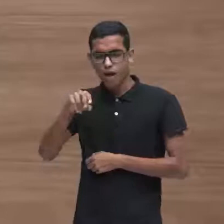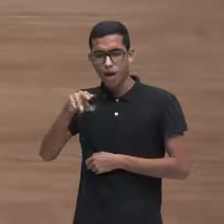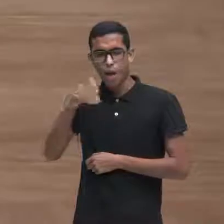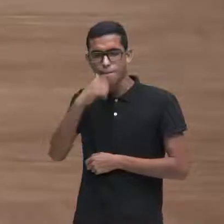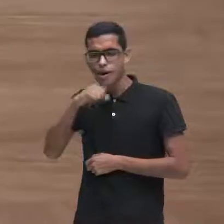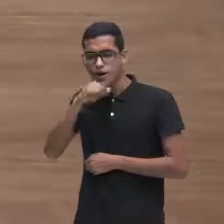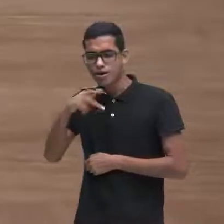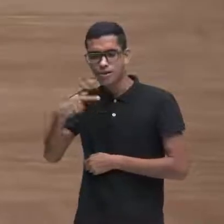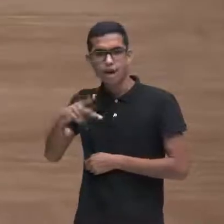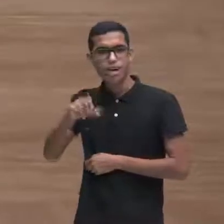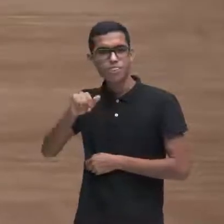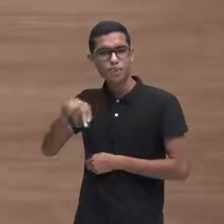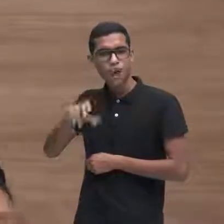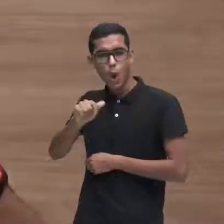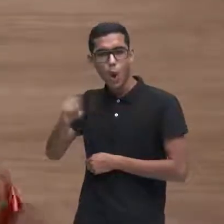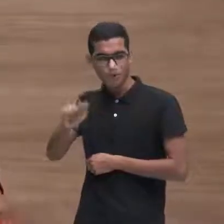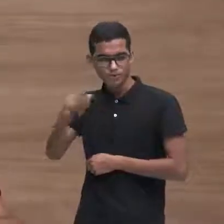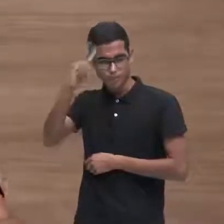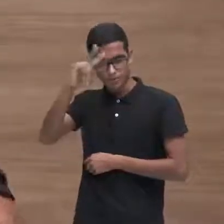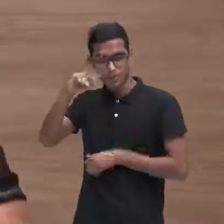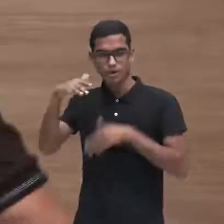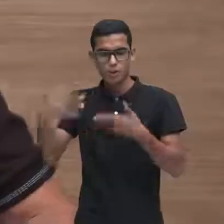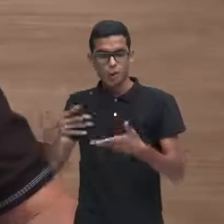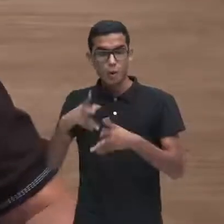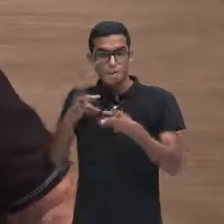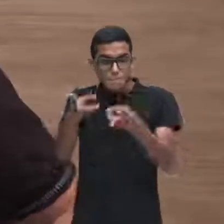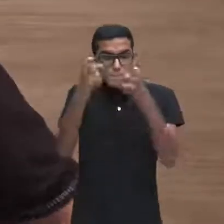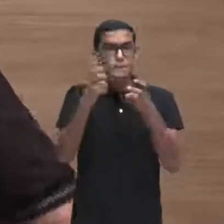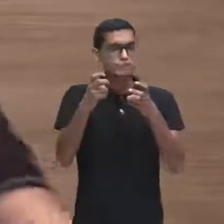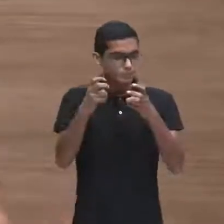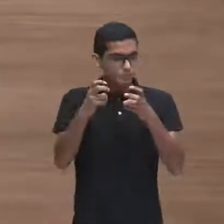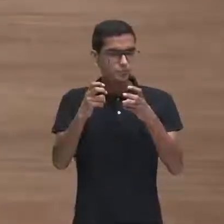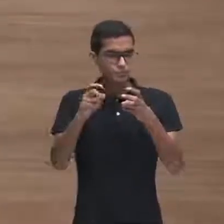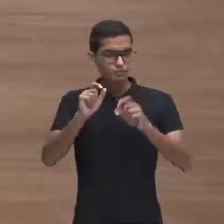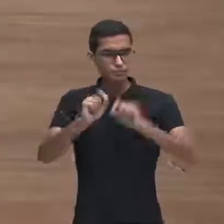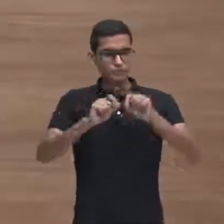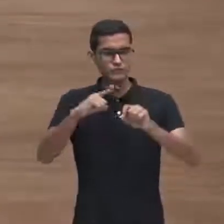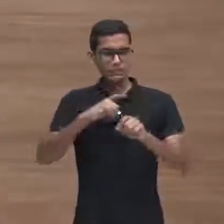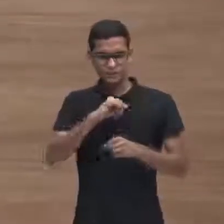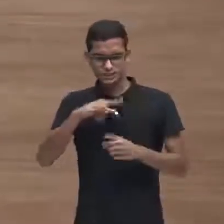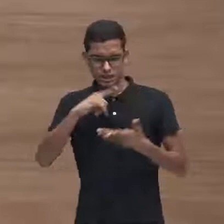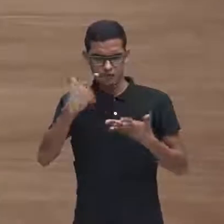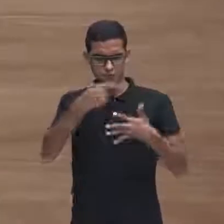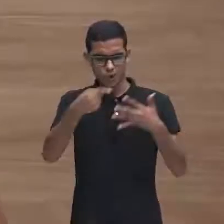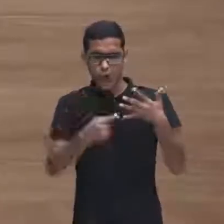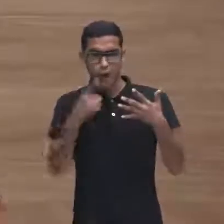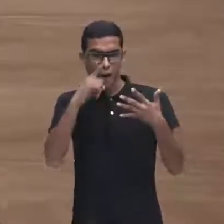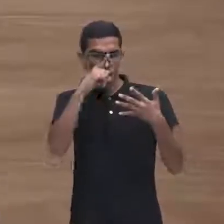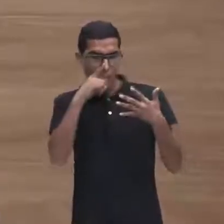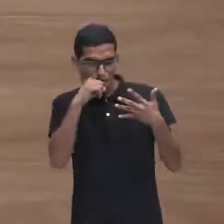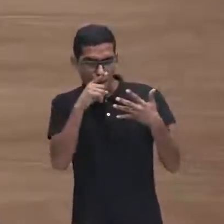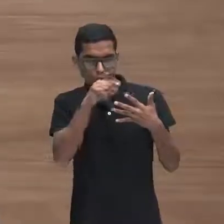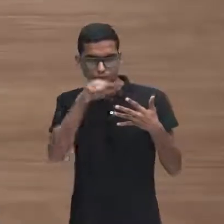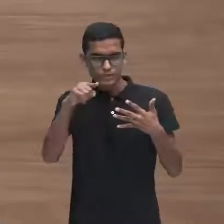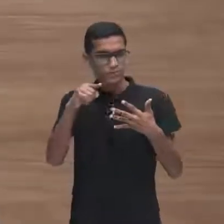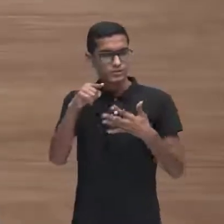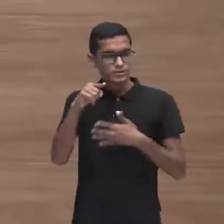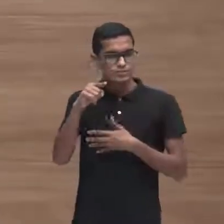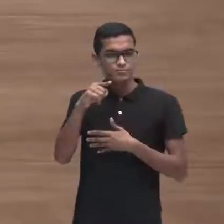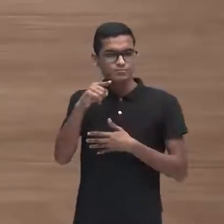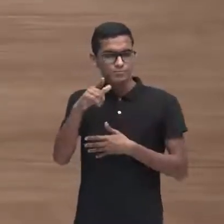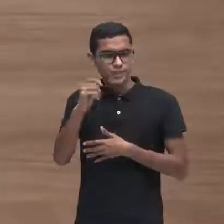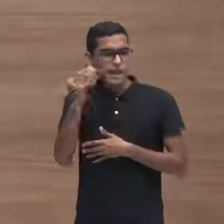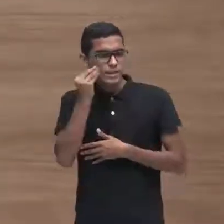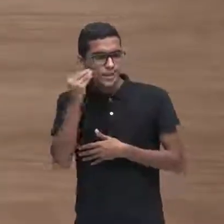dúvidas não é gente? mas percebam que se existem fatores de risco para você atentar contra você